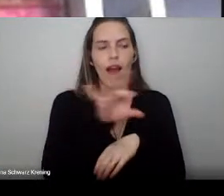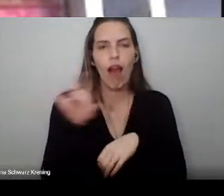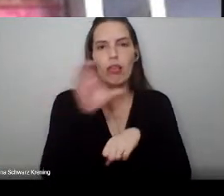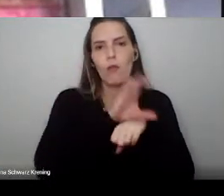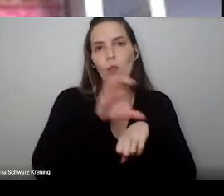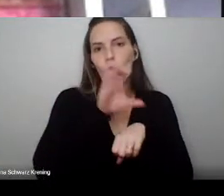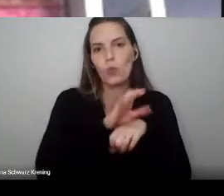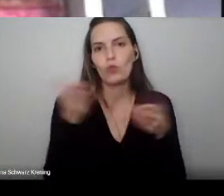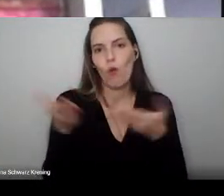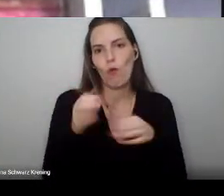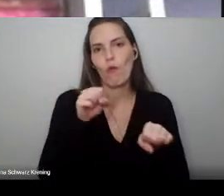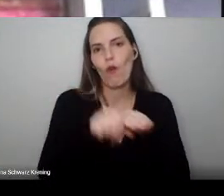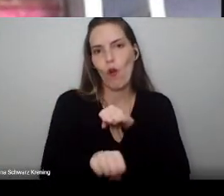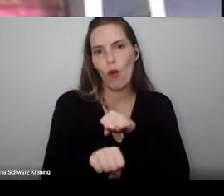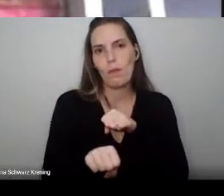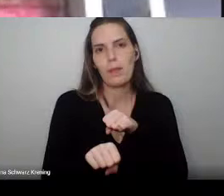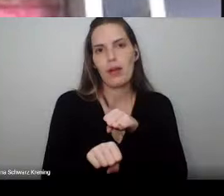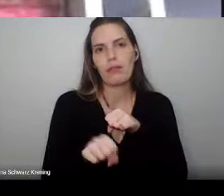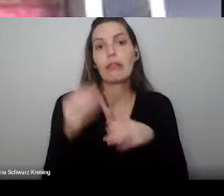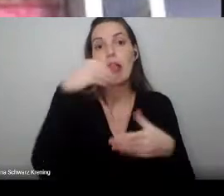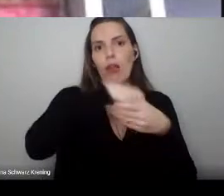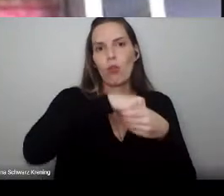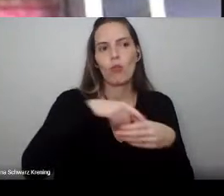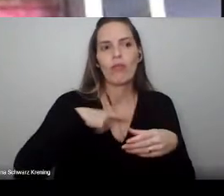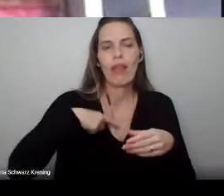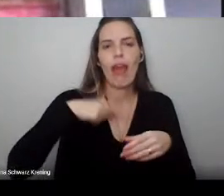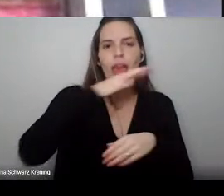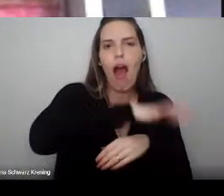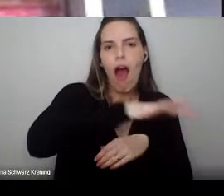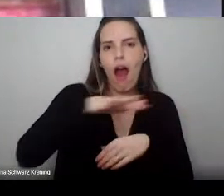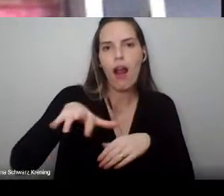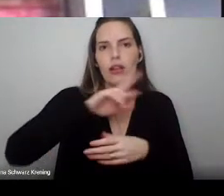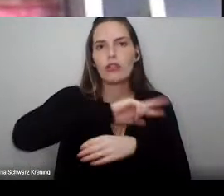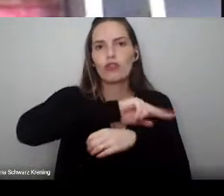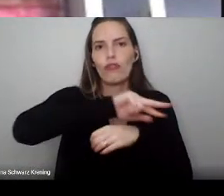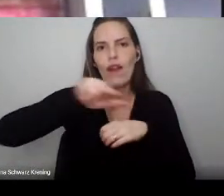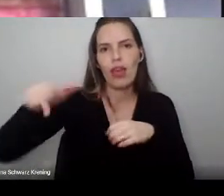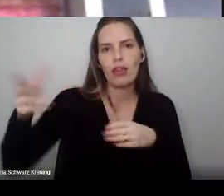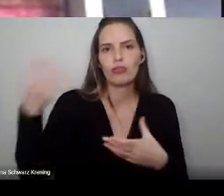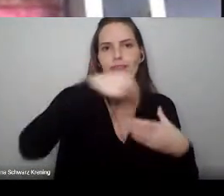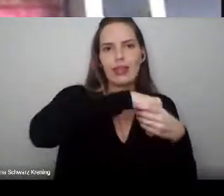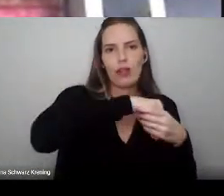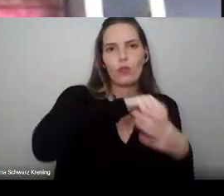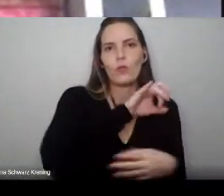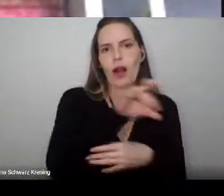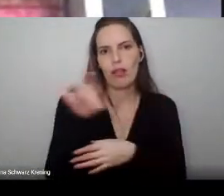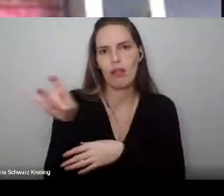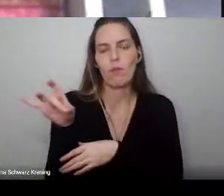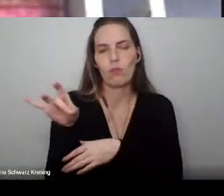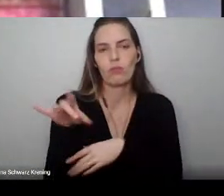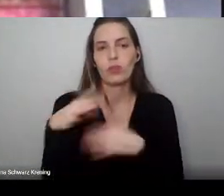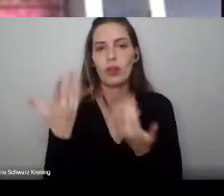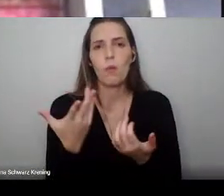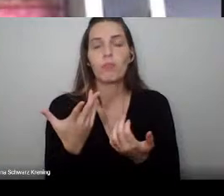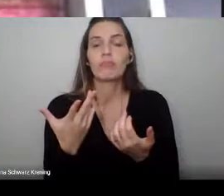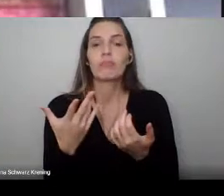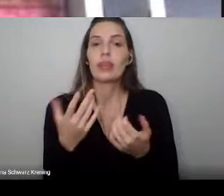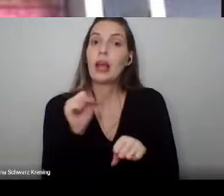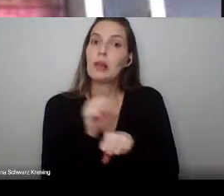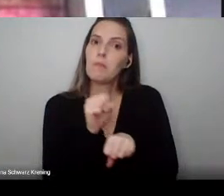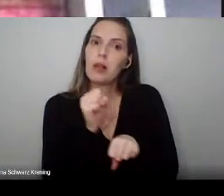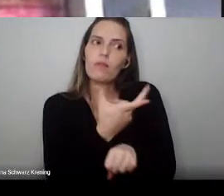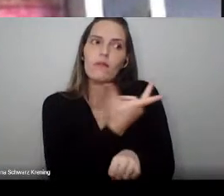áreas diferentes. E até que a vacina esteja realmente disponível para toda a população, a gente vai precisar